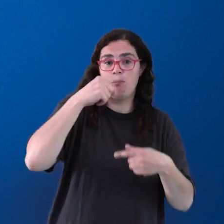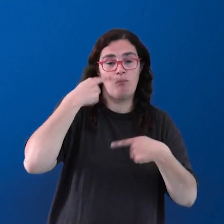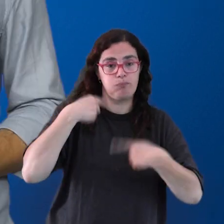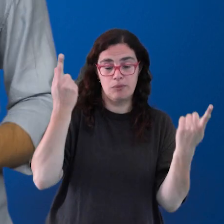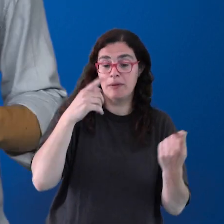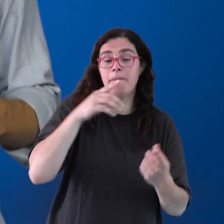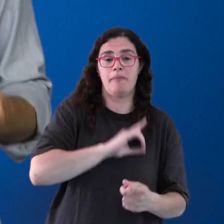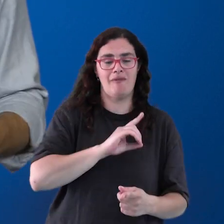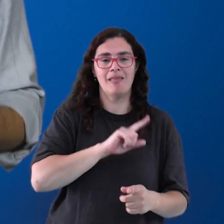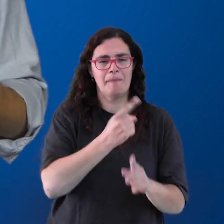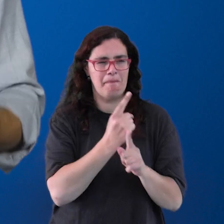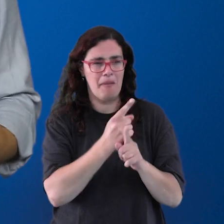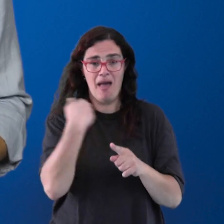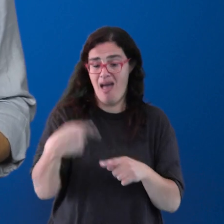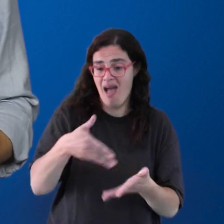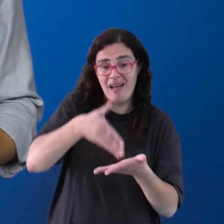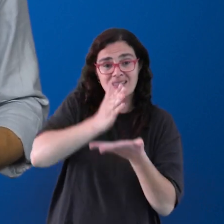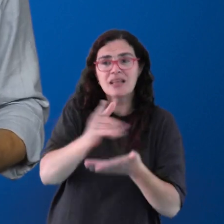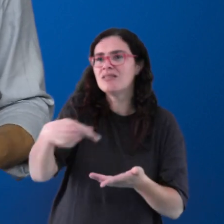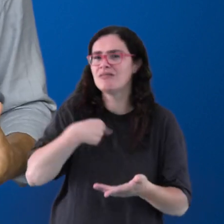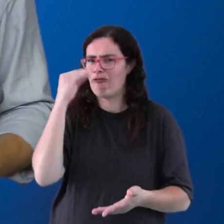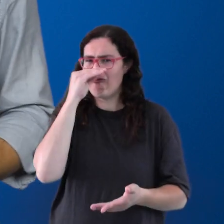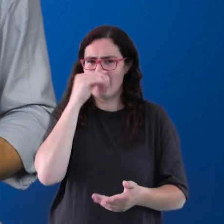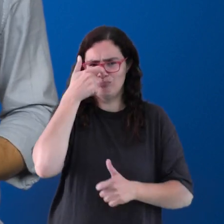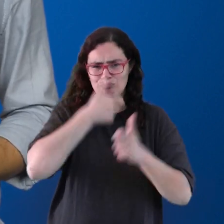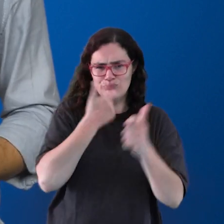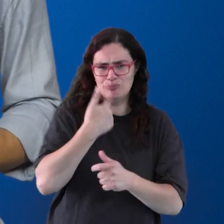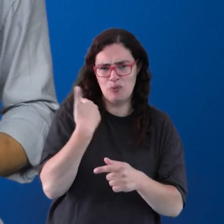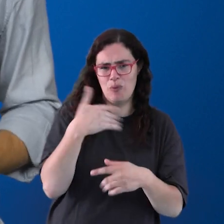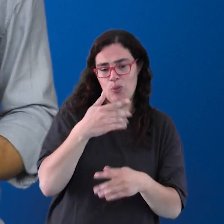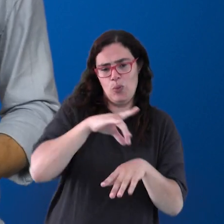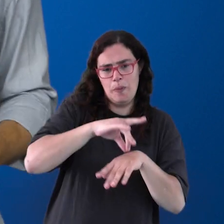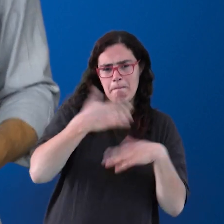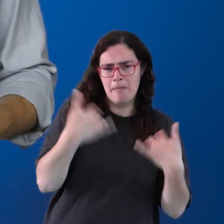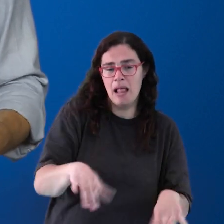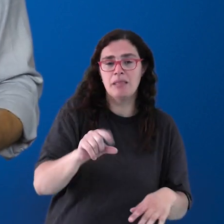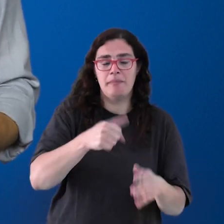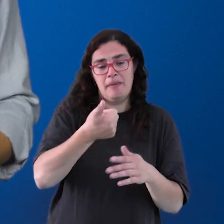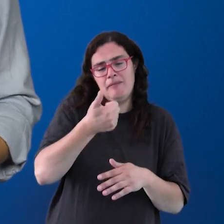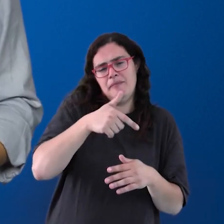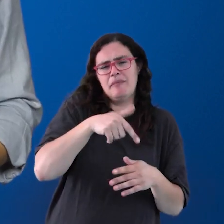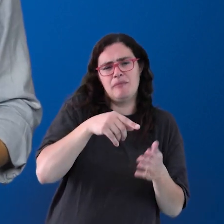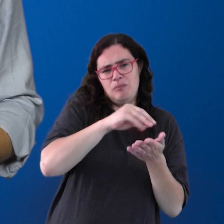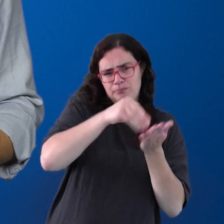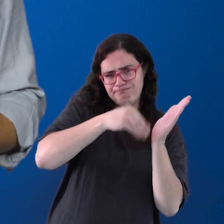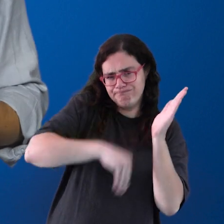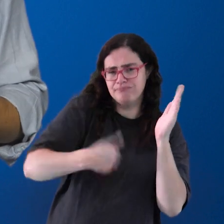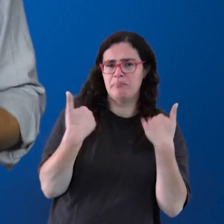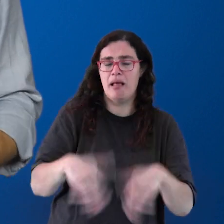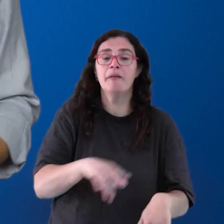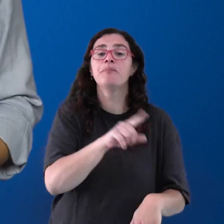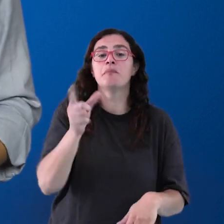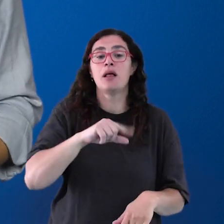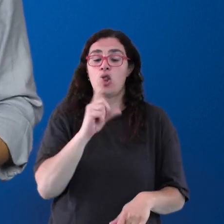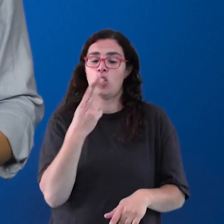-privadas. As mesmas que são acusadas em Cascais, de falsear a triagem dos utentes e as fichas clínicas, ou em Loures, de impedir a marcação de